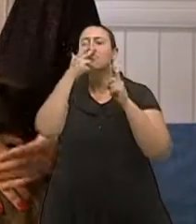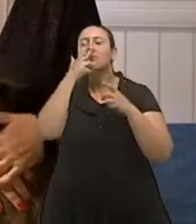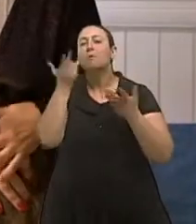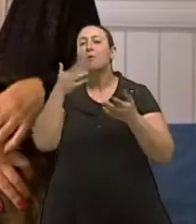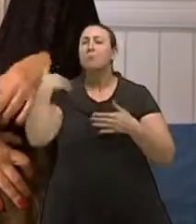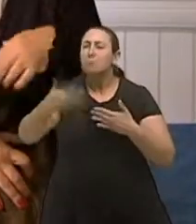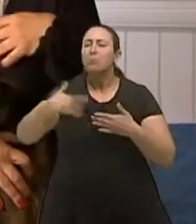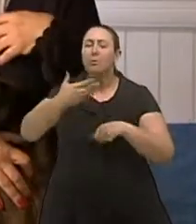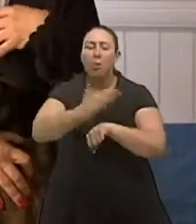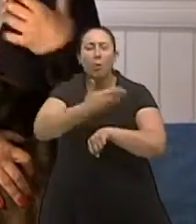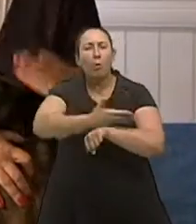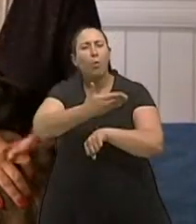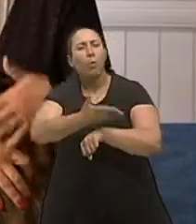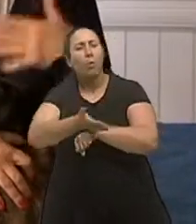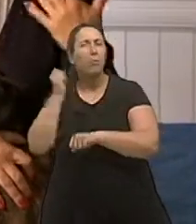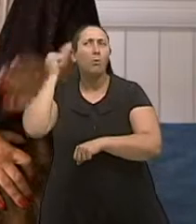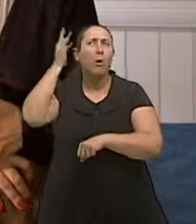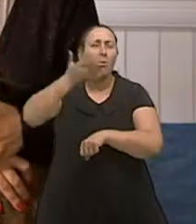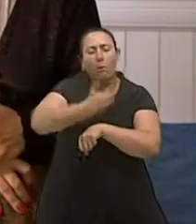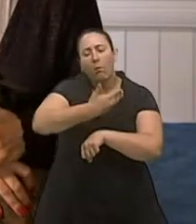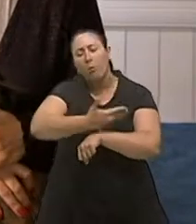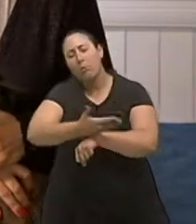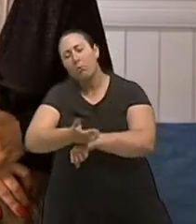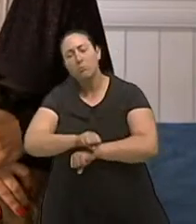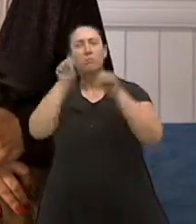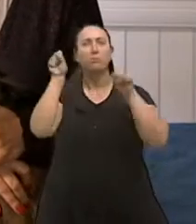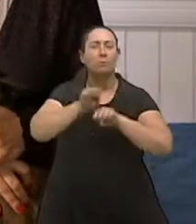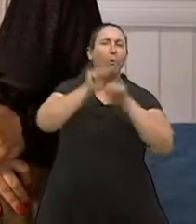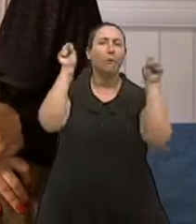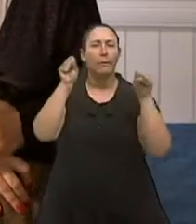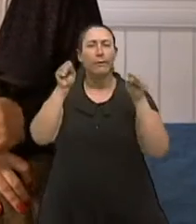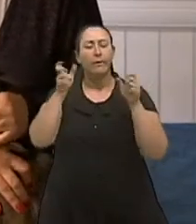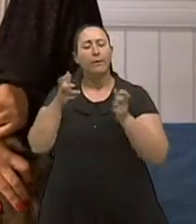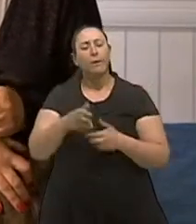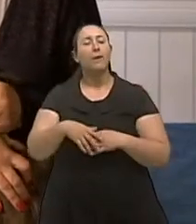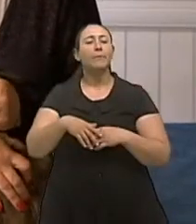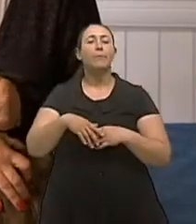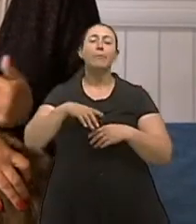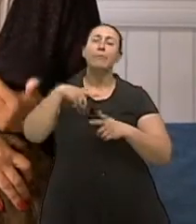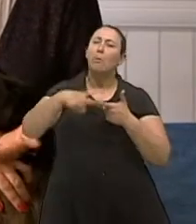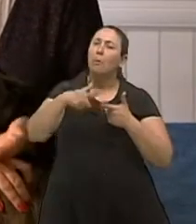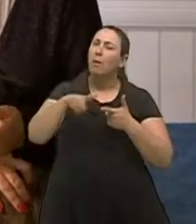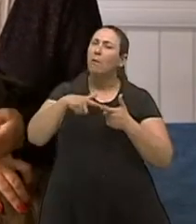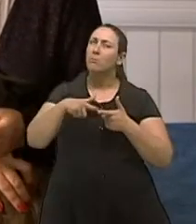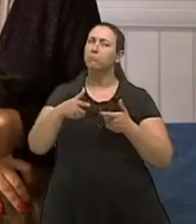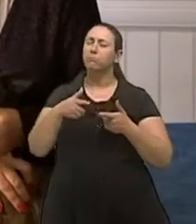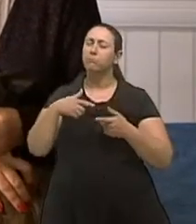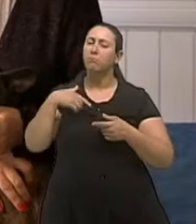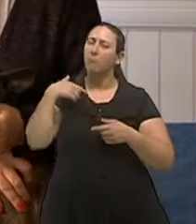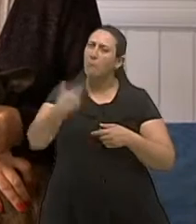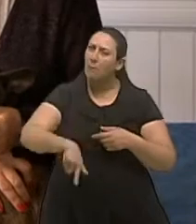frequente. Cada noite o problema aumentava mais. Aí começaram a aparecer outros